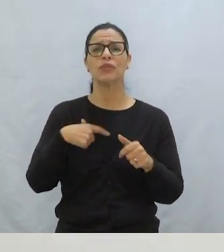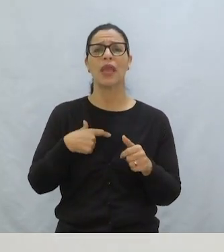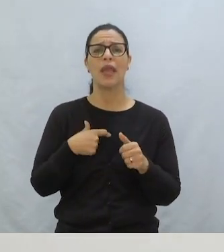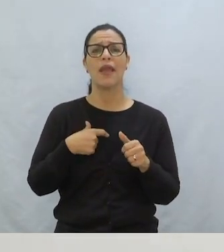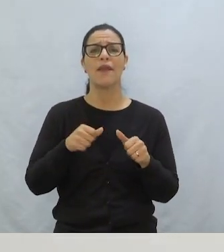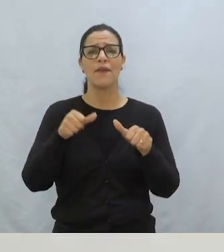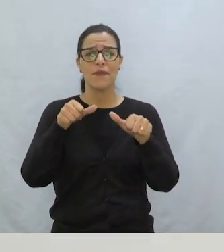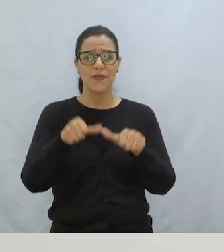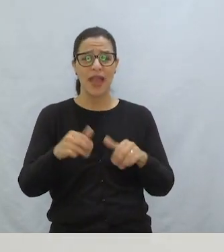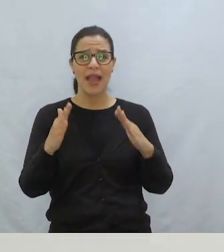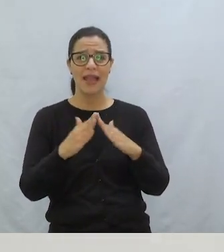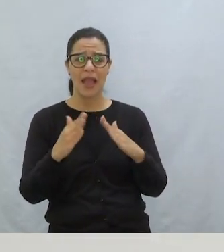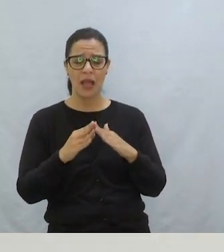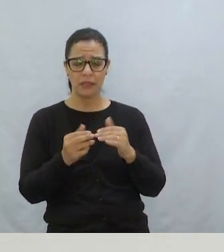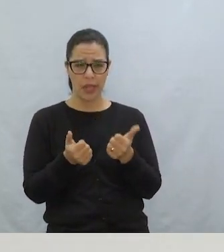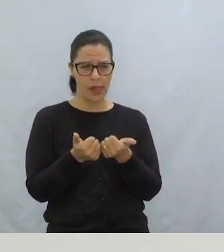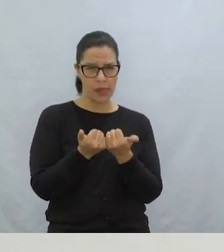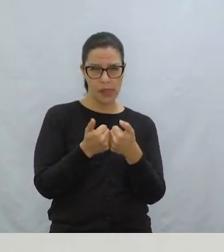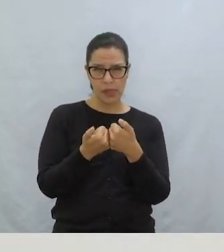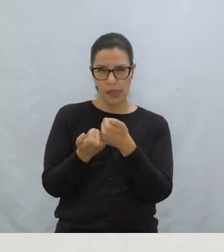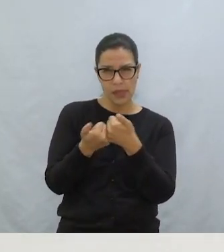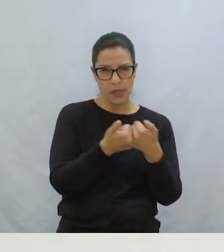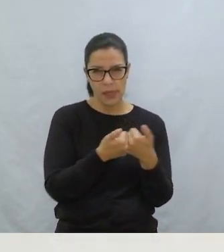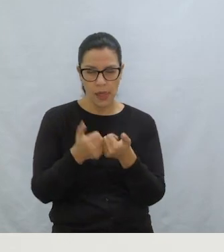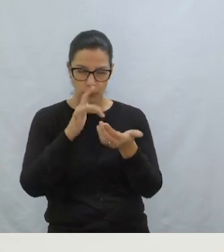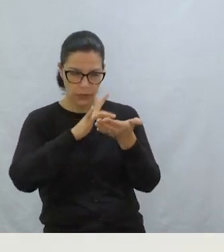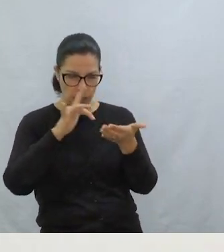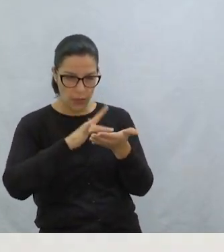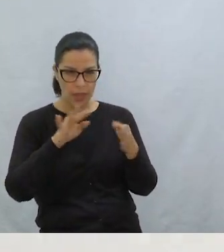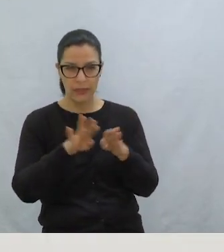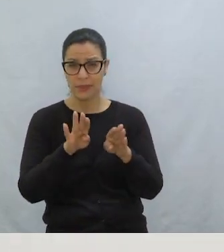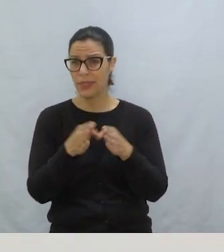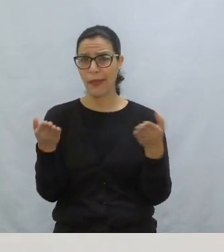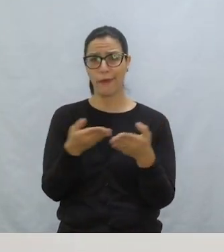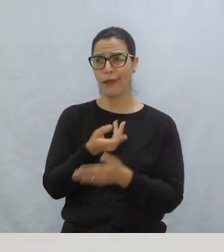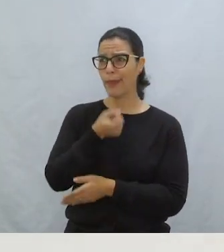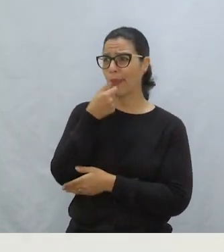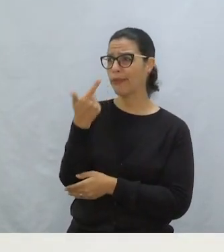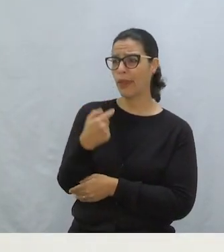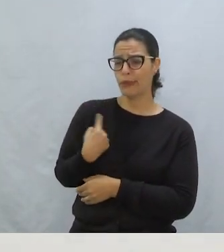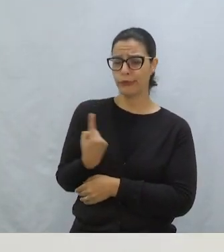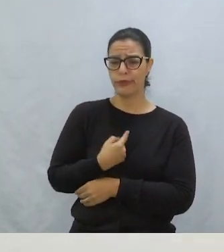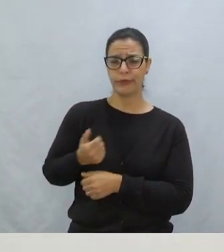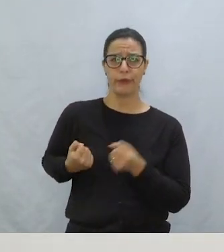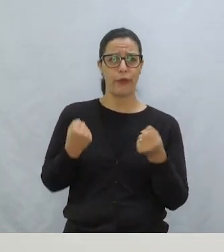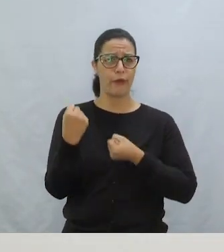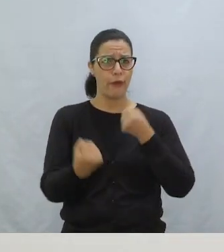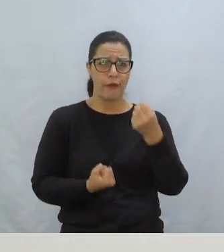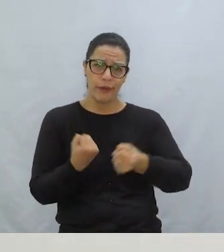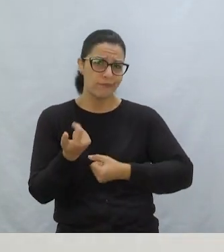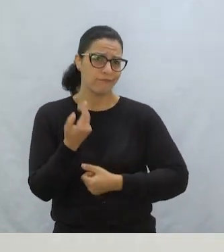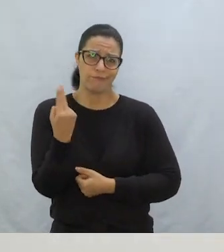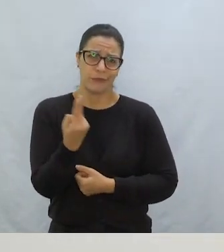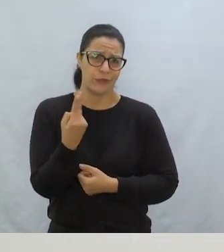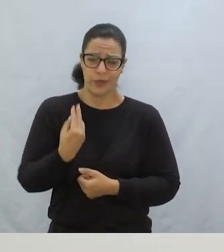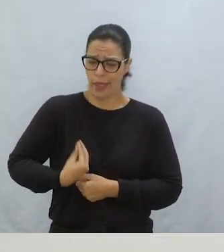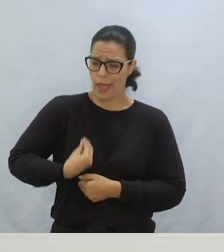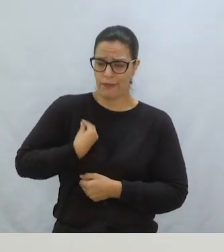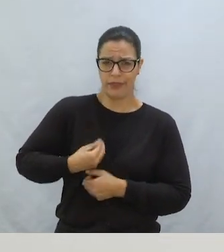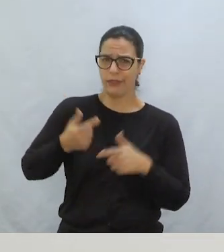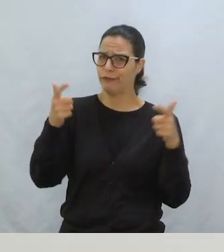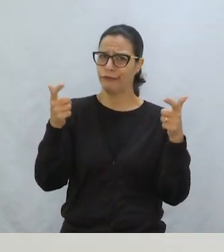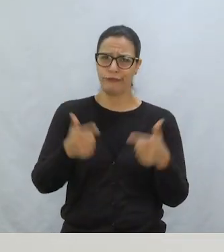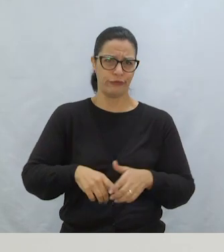quer saber de ficar jogando videogame Ficar no celular Qual é a graça de correr sozinho? Não, não